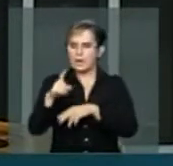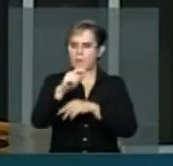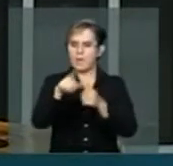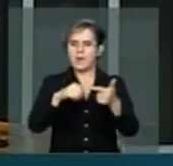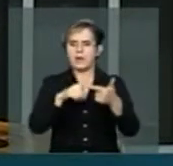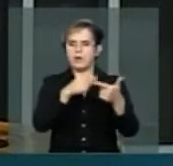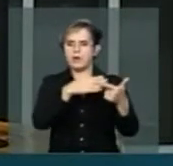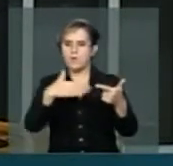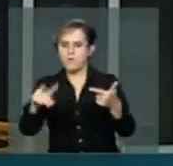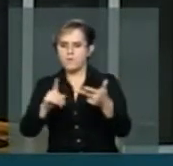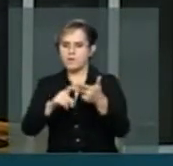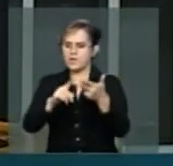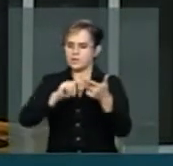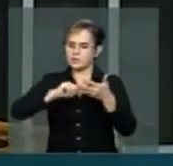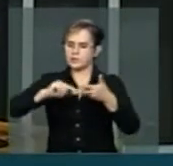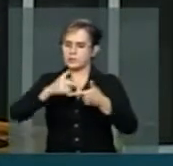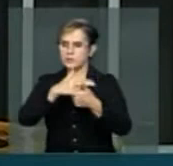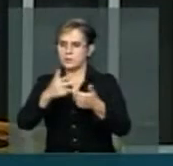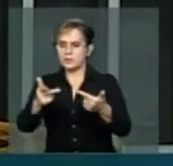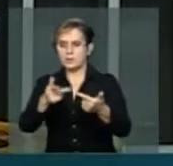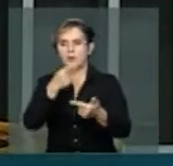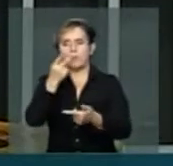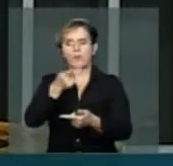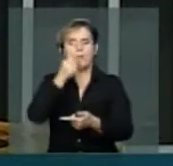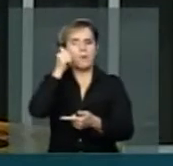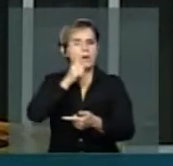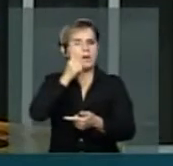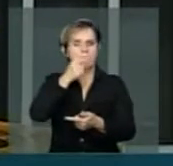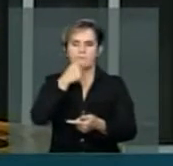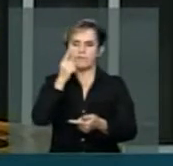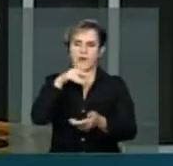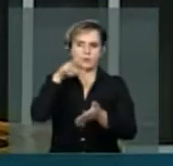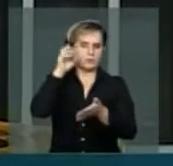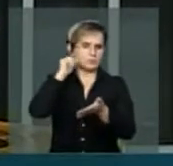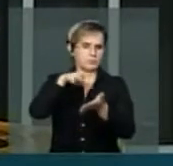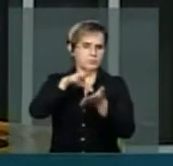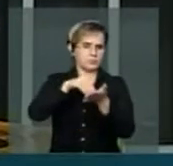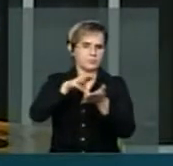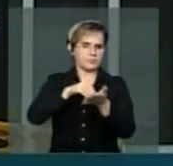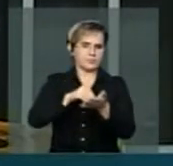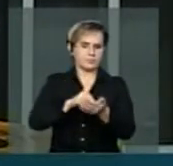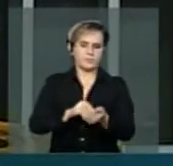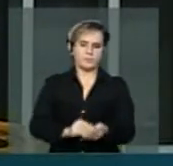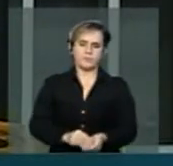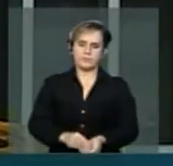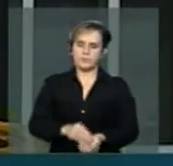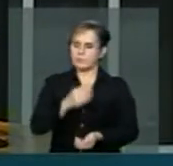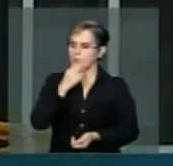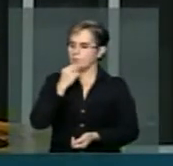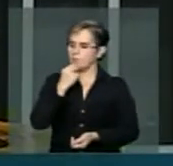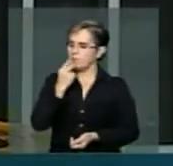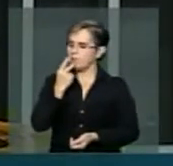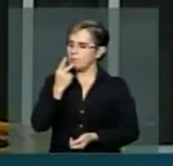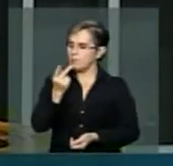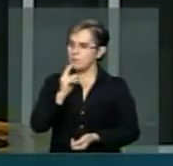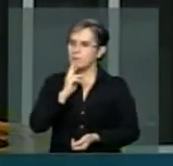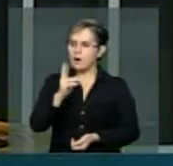peixe, diz uma mulher em uma gravação. Eu levo, responde o homem.